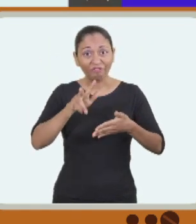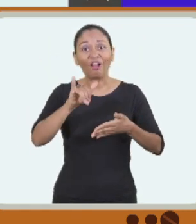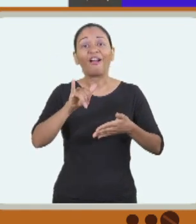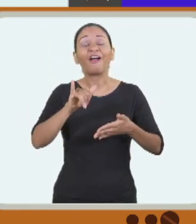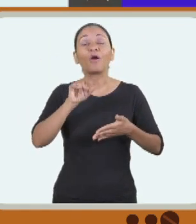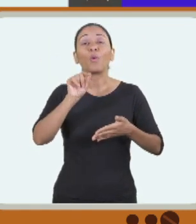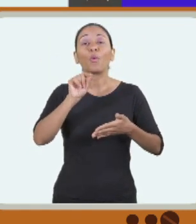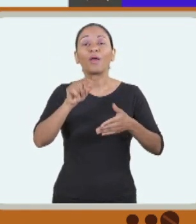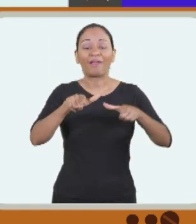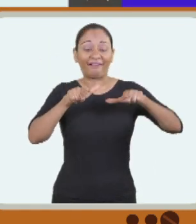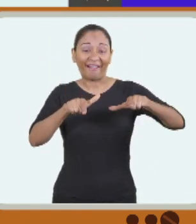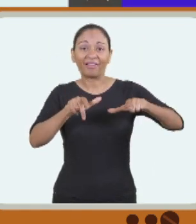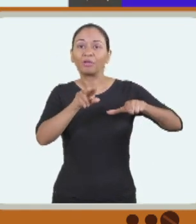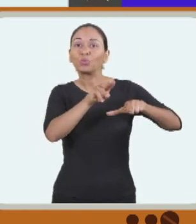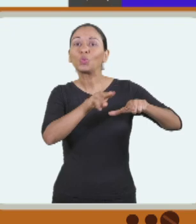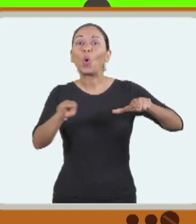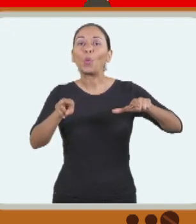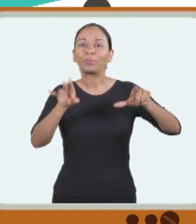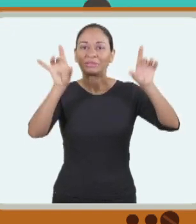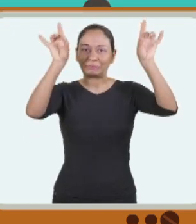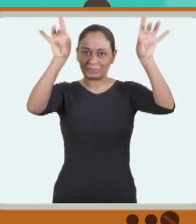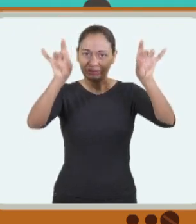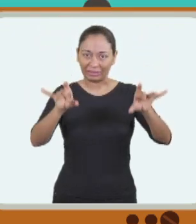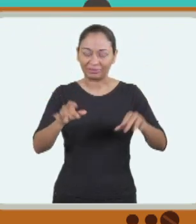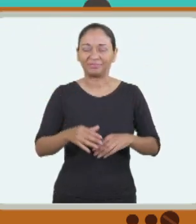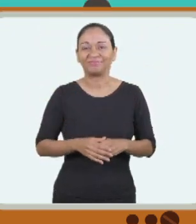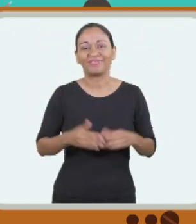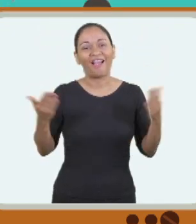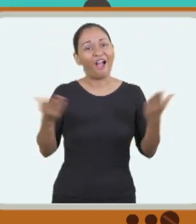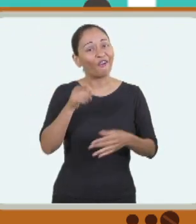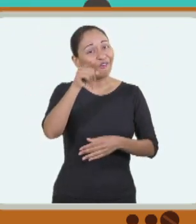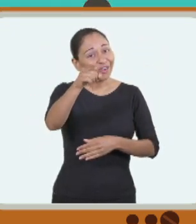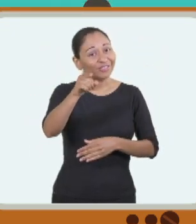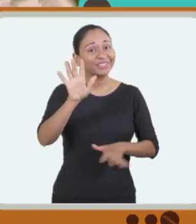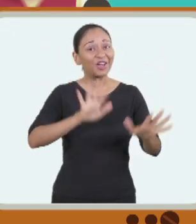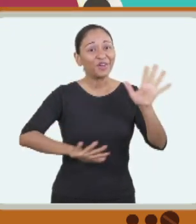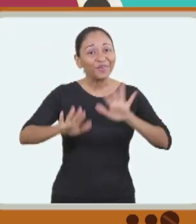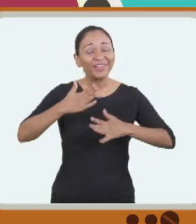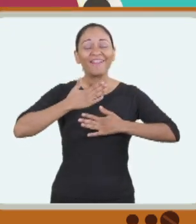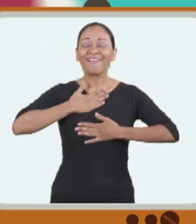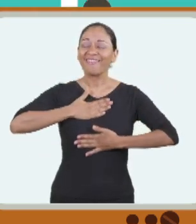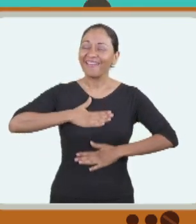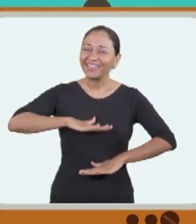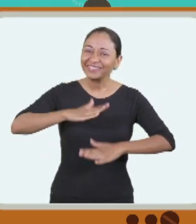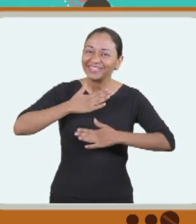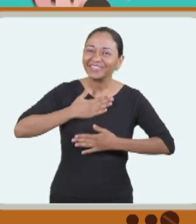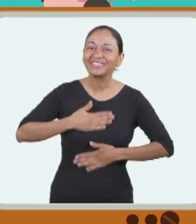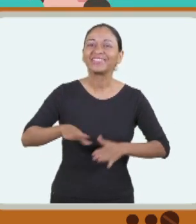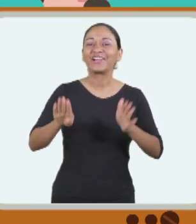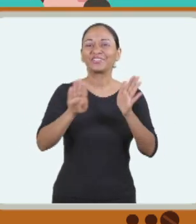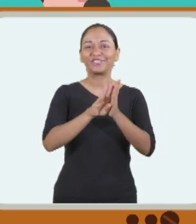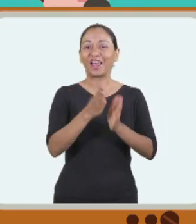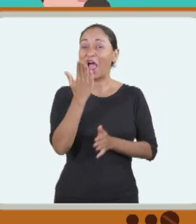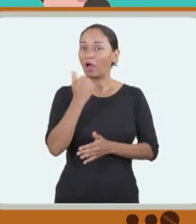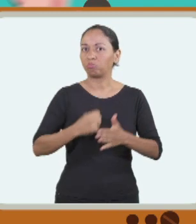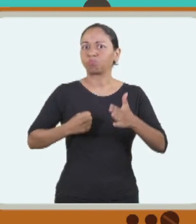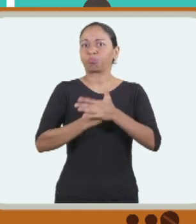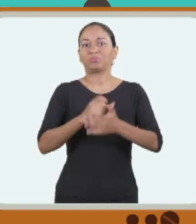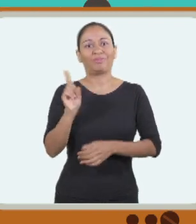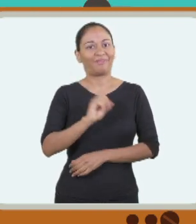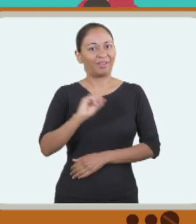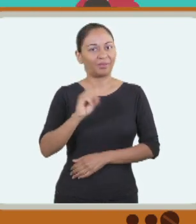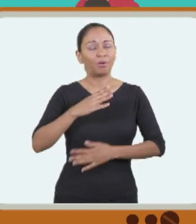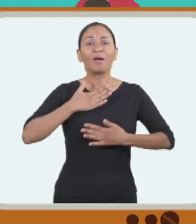vai constar no seu cartão de inscrição. Bom, agora é com você. Cuide para chegar descansado, bem alimentado, mas sem